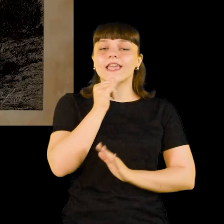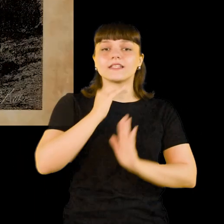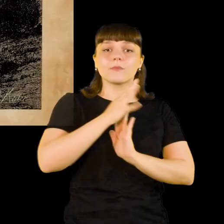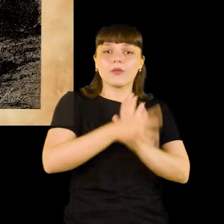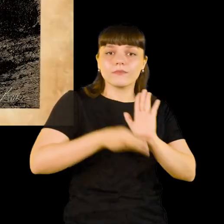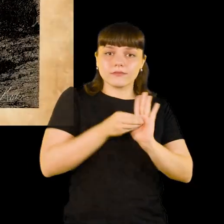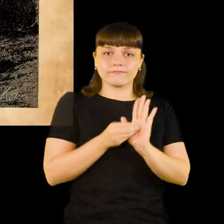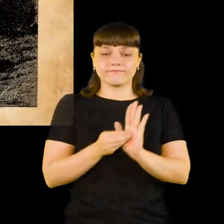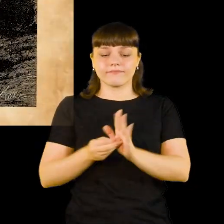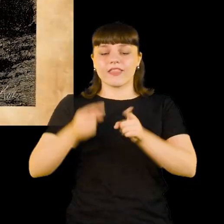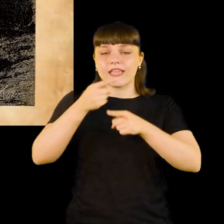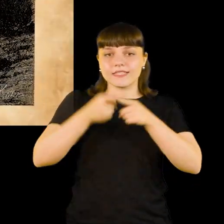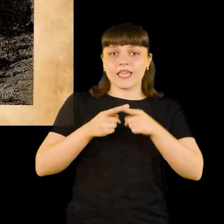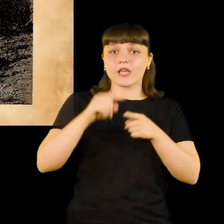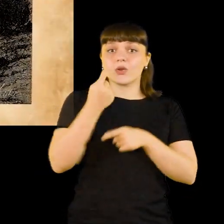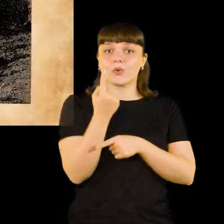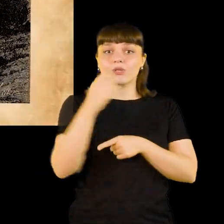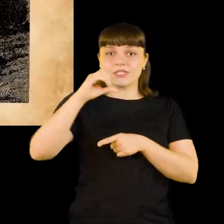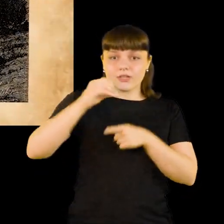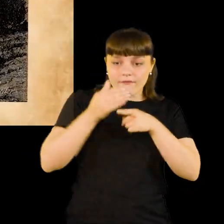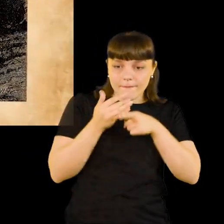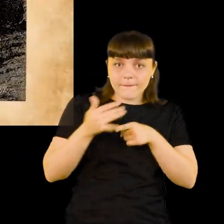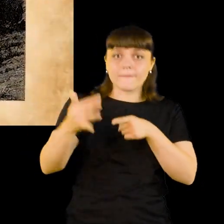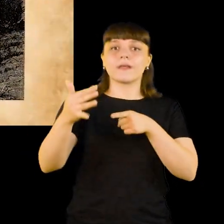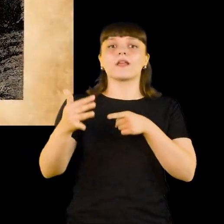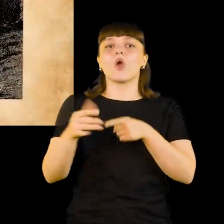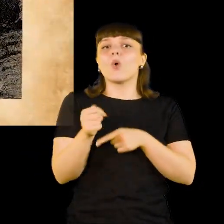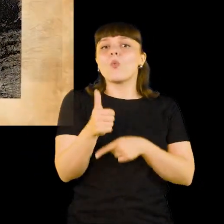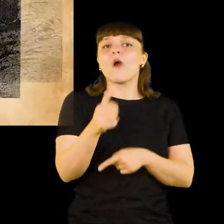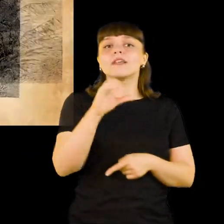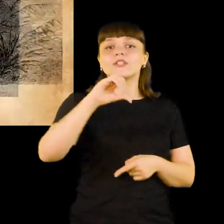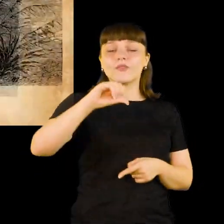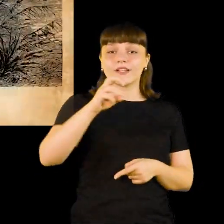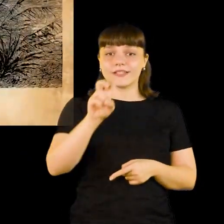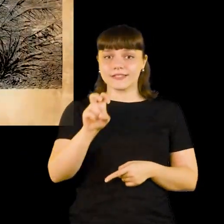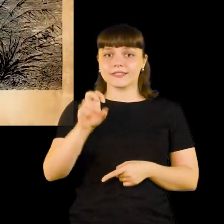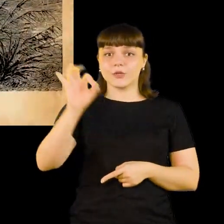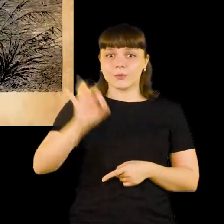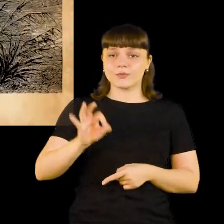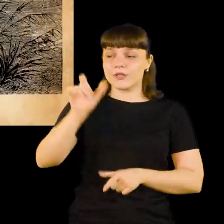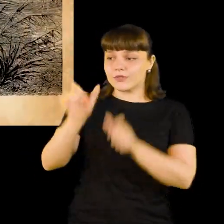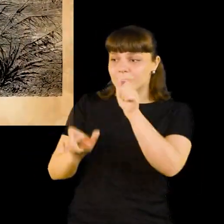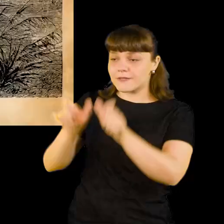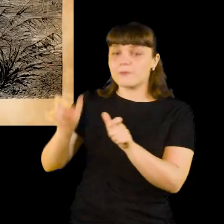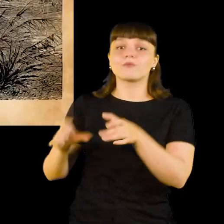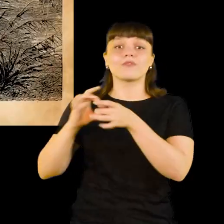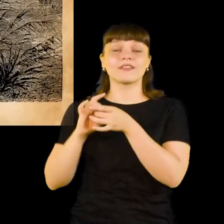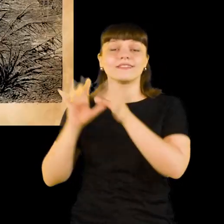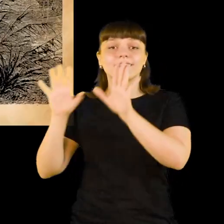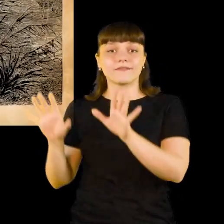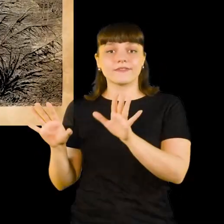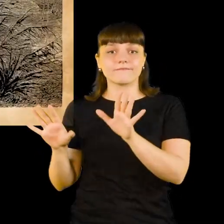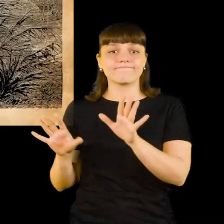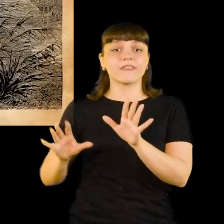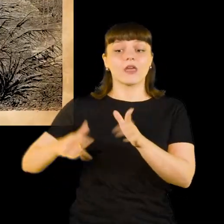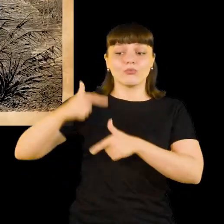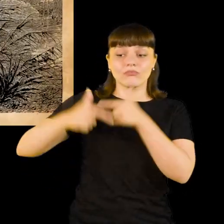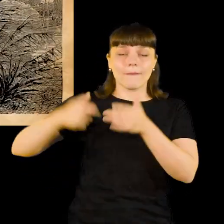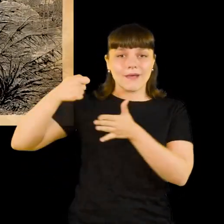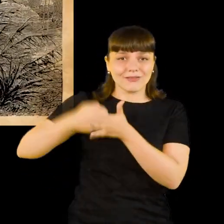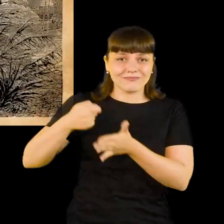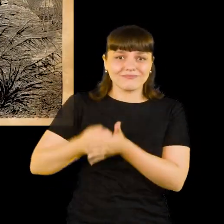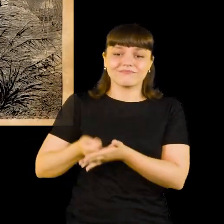onde durante a segunda metade do século XIX, apesar de quase 95% da população ser juridicamente livre,